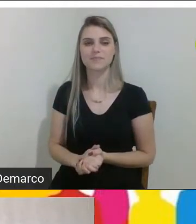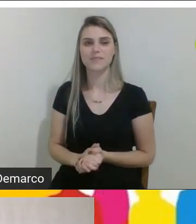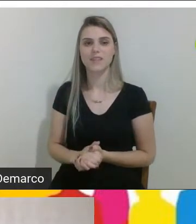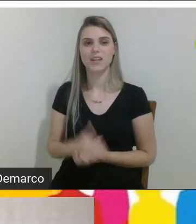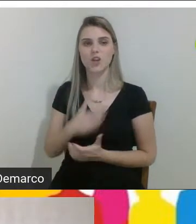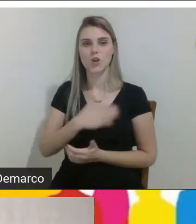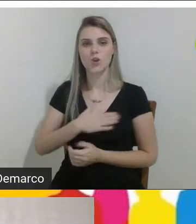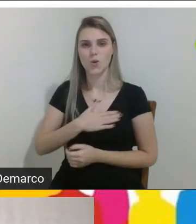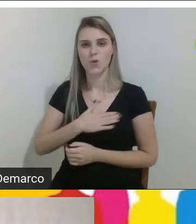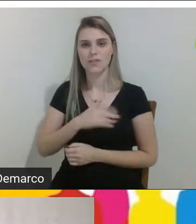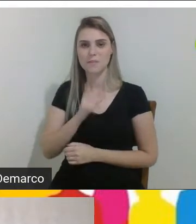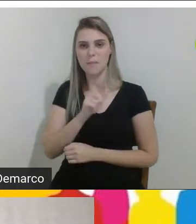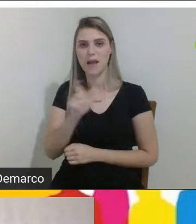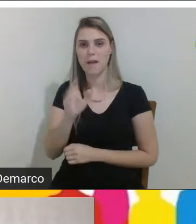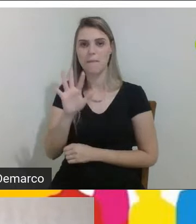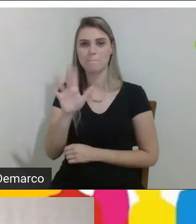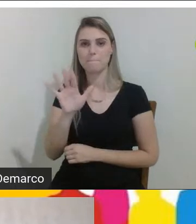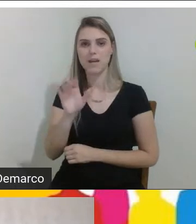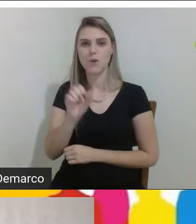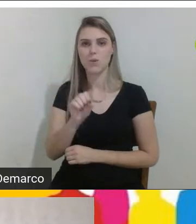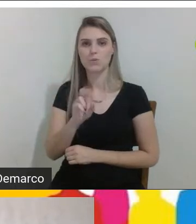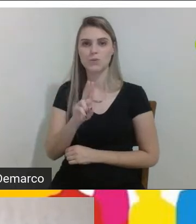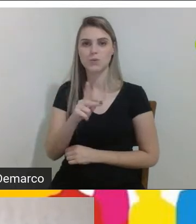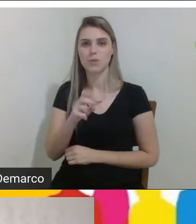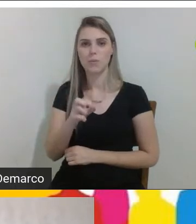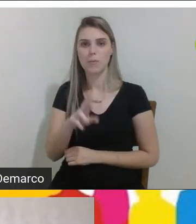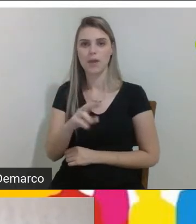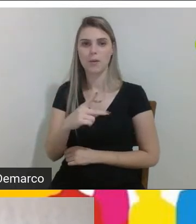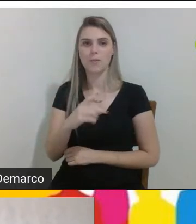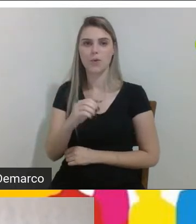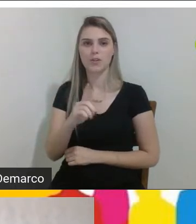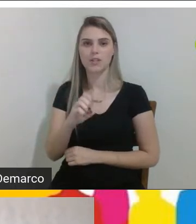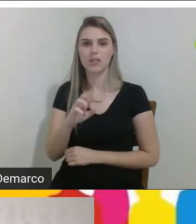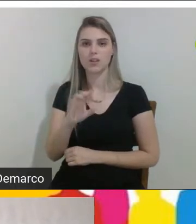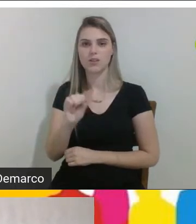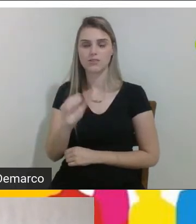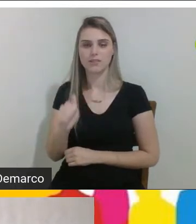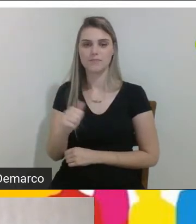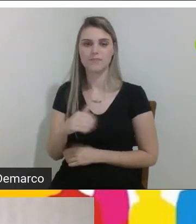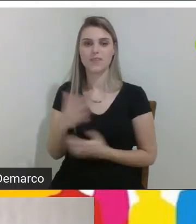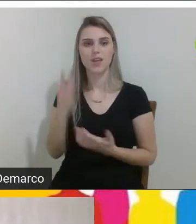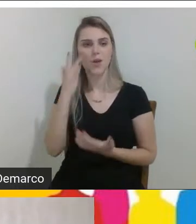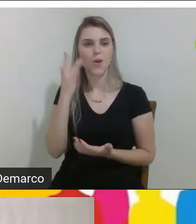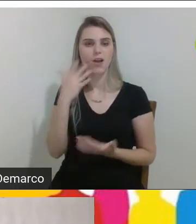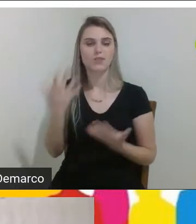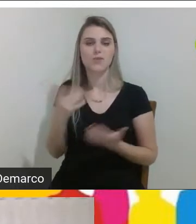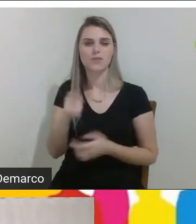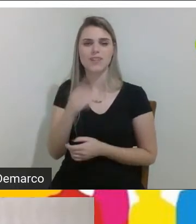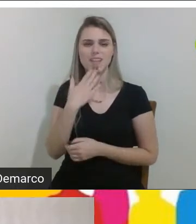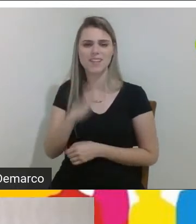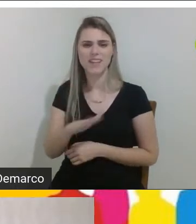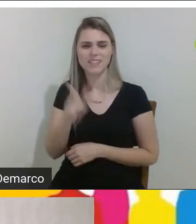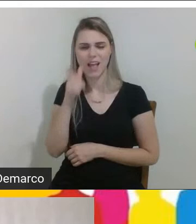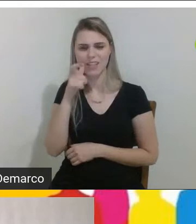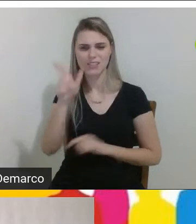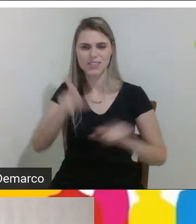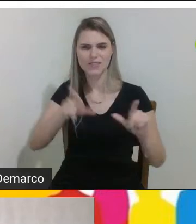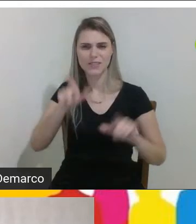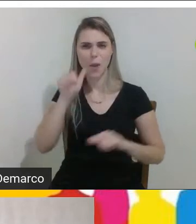da mão super poderosa deixa eu eu acho que quando tu era criança tu assistia muitas meninas super poderosas